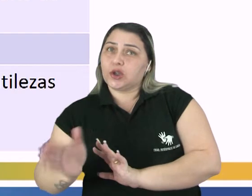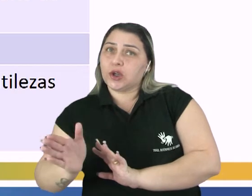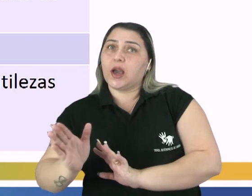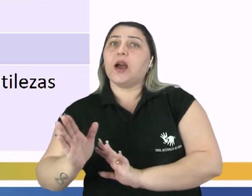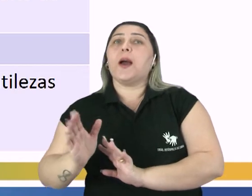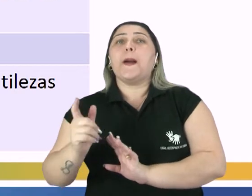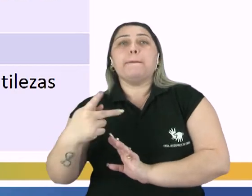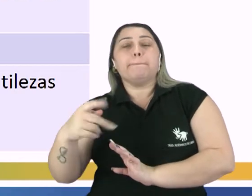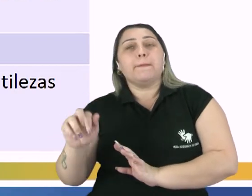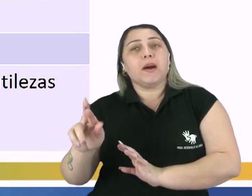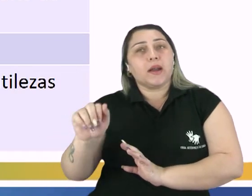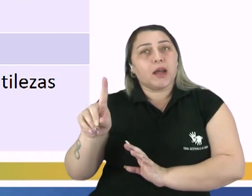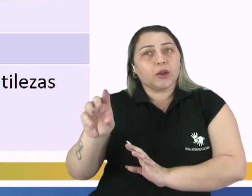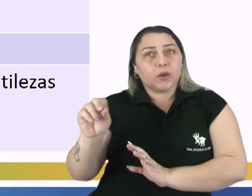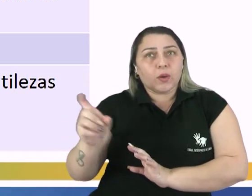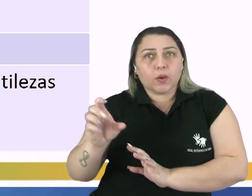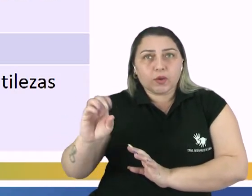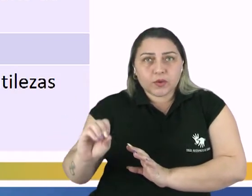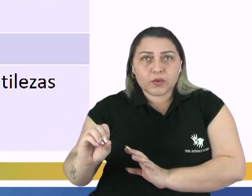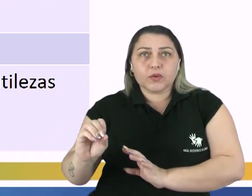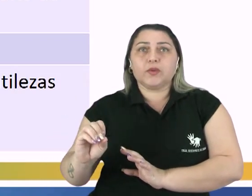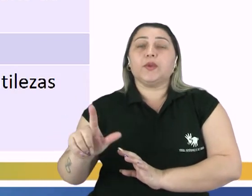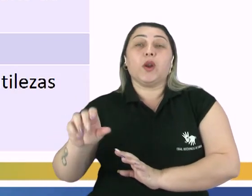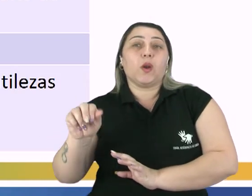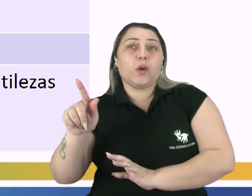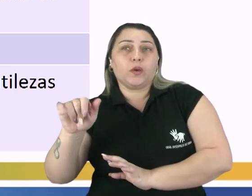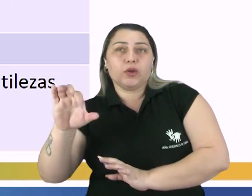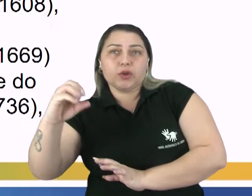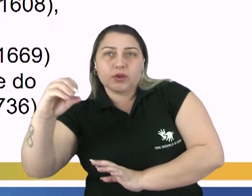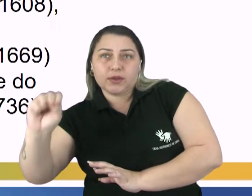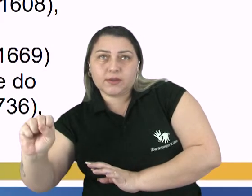jogo de paradoxos e sutilezas lógicas.